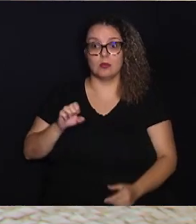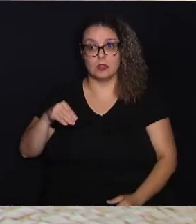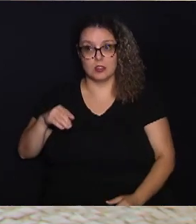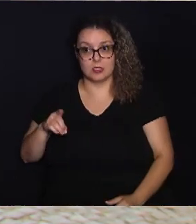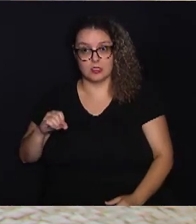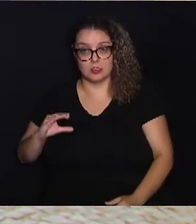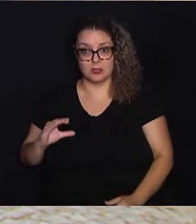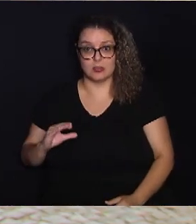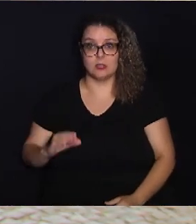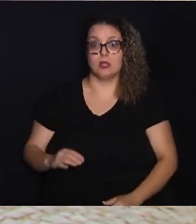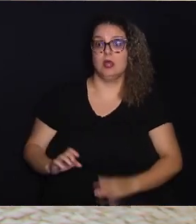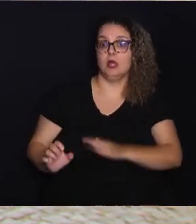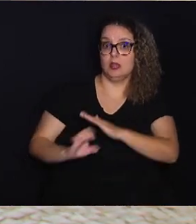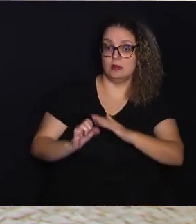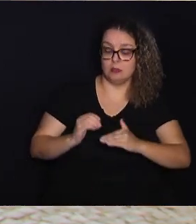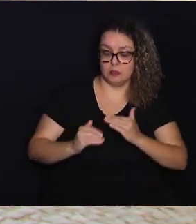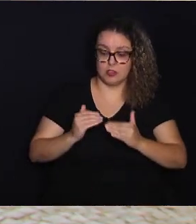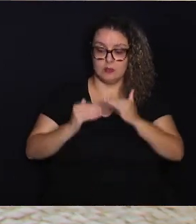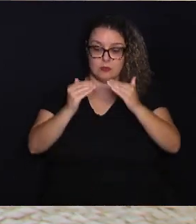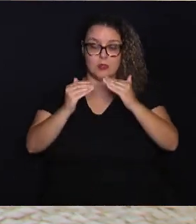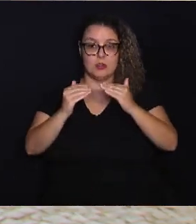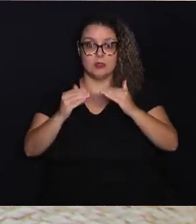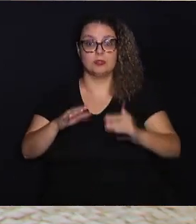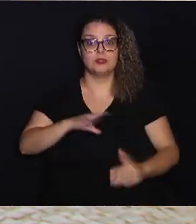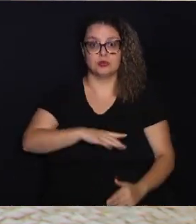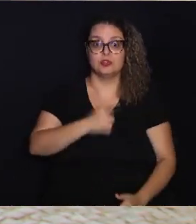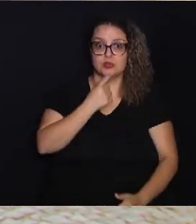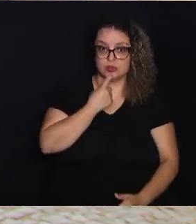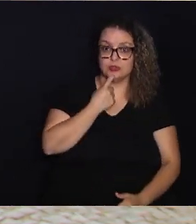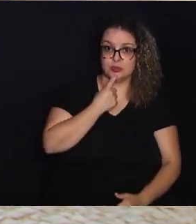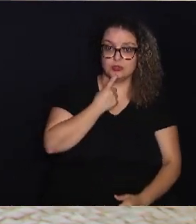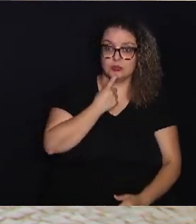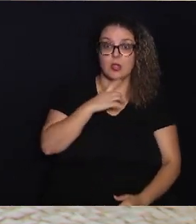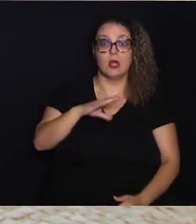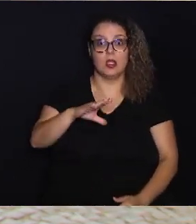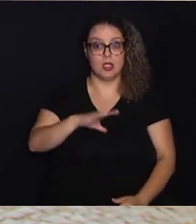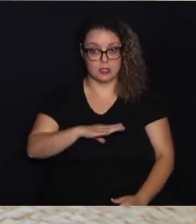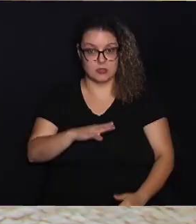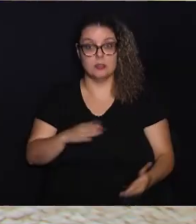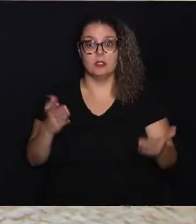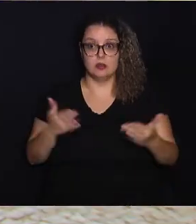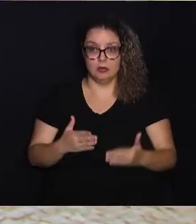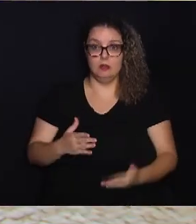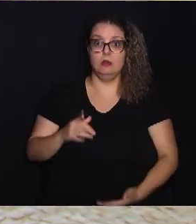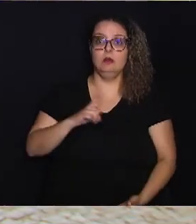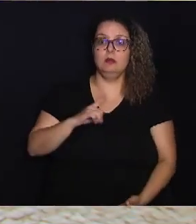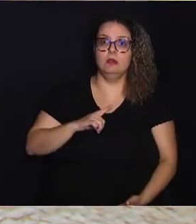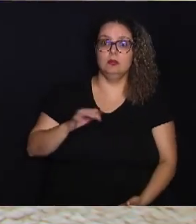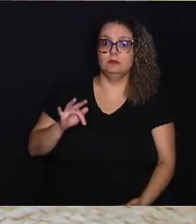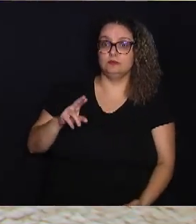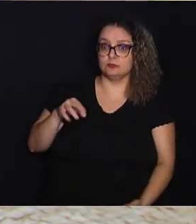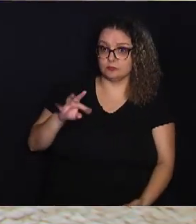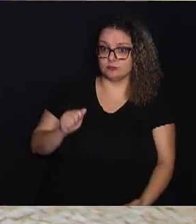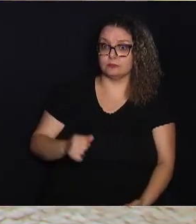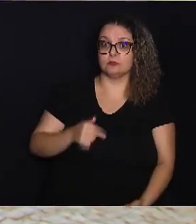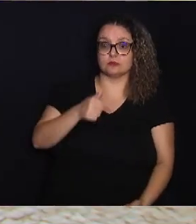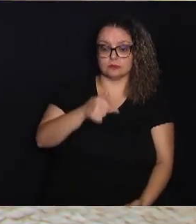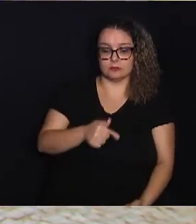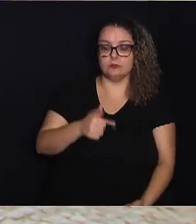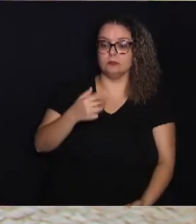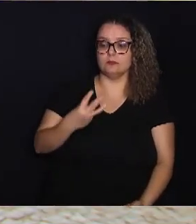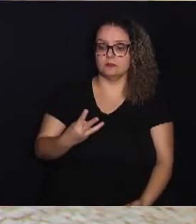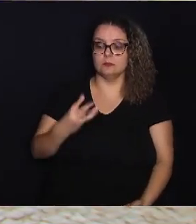acordo com a Indec, a empresa municipal de desenvolvimento de Campinas, a cidade atualmente conta com uma frota de